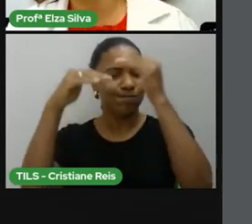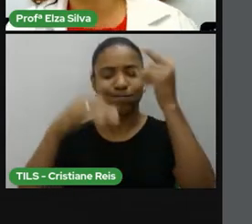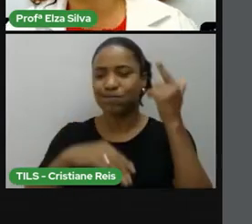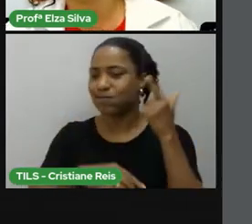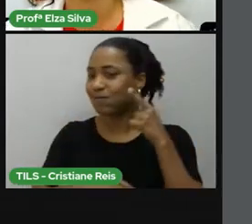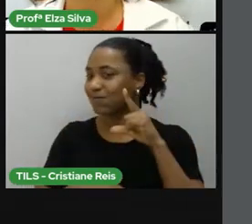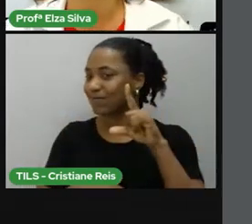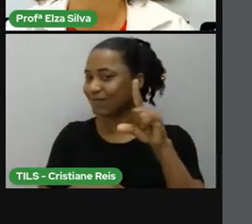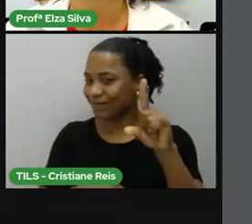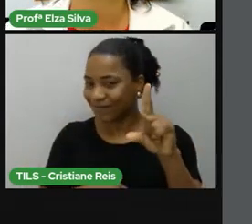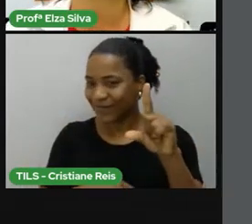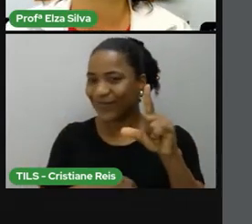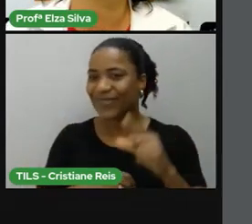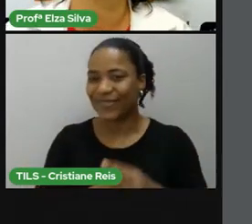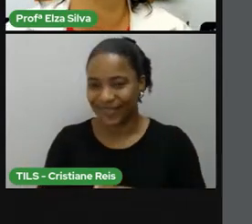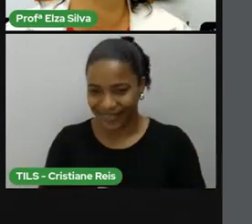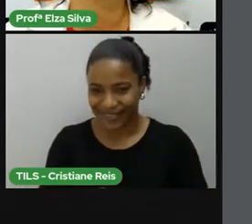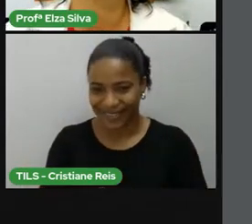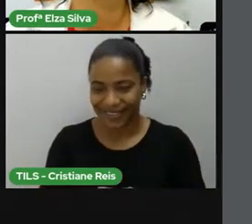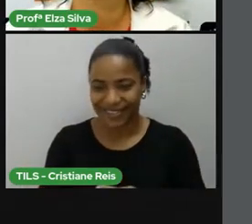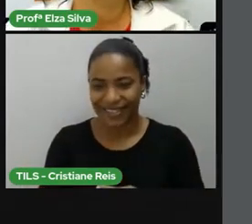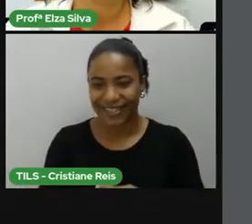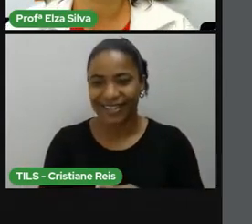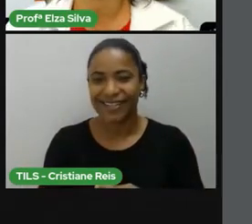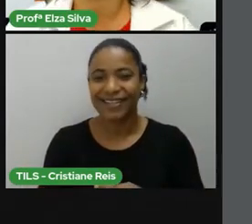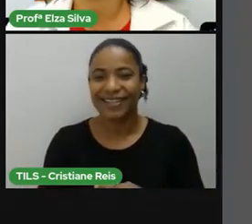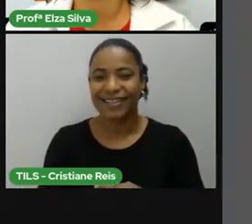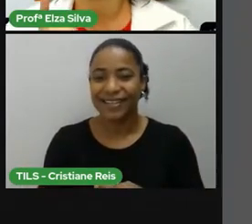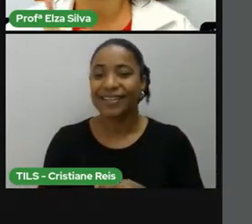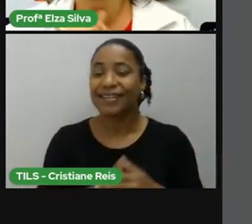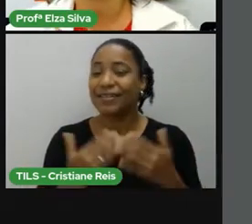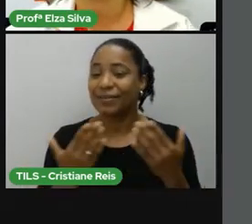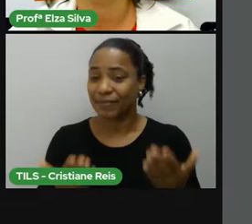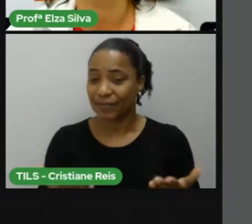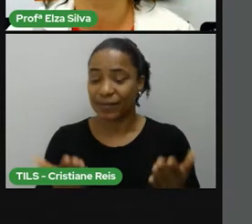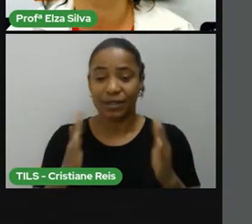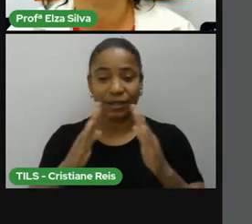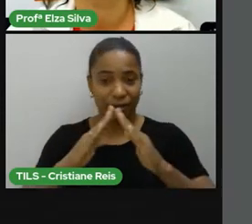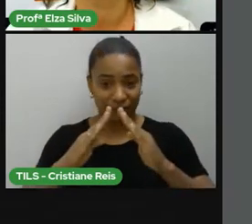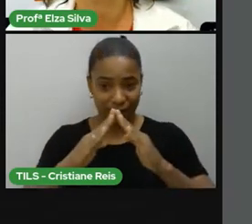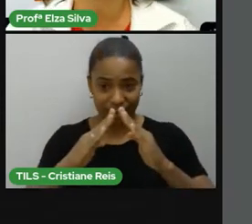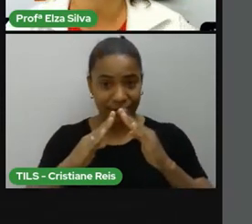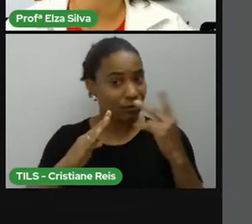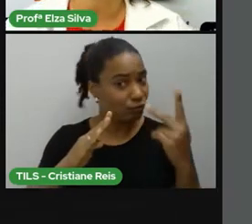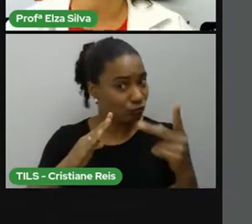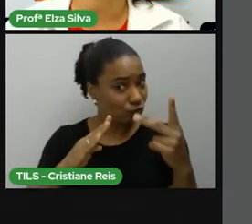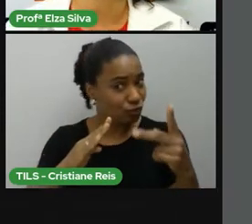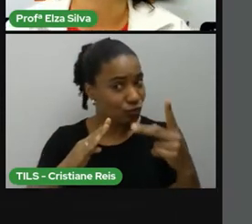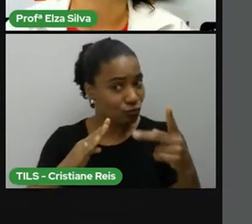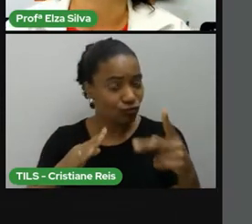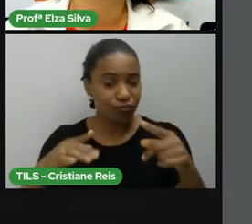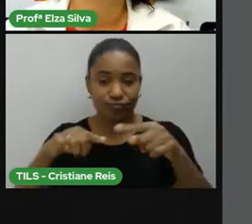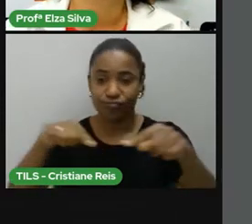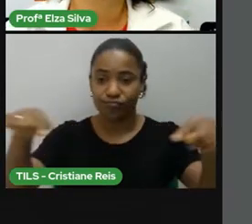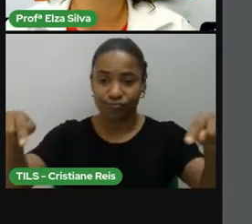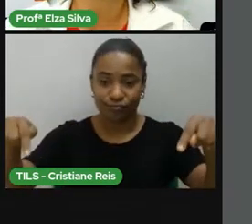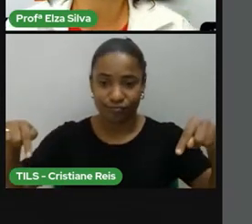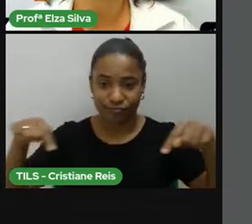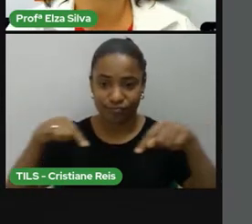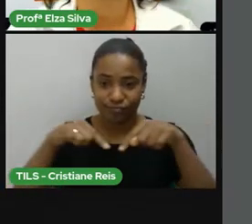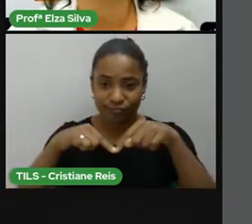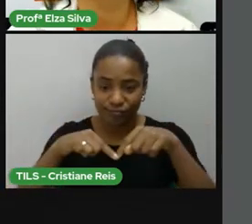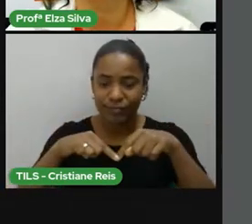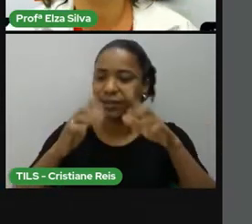possa ter sucesso na nossa aprendizagem. Encontre em sua casa um local tranquilo que